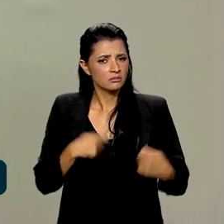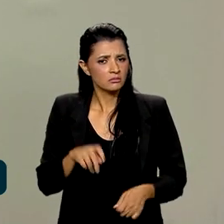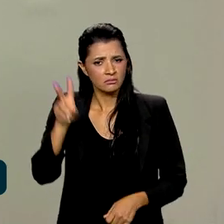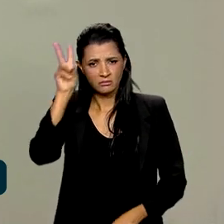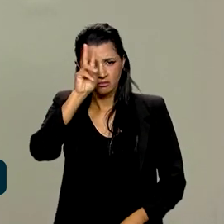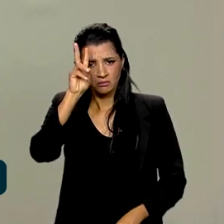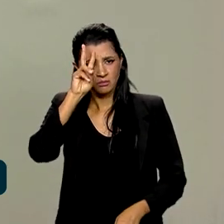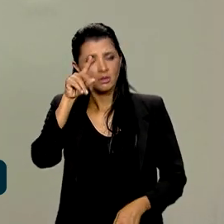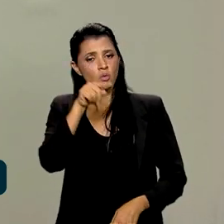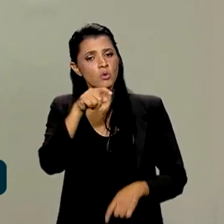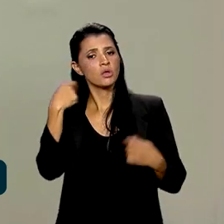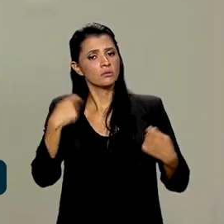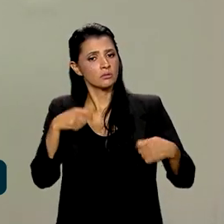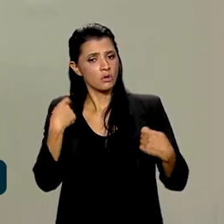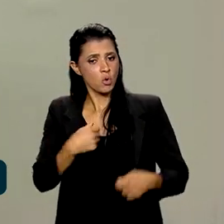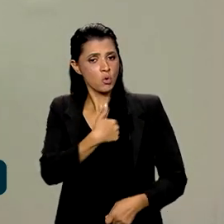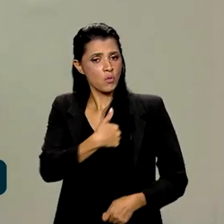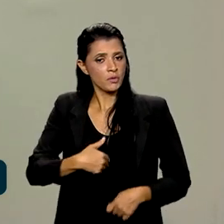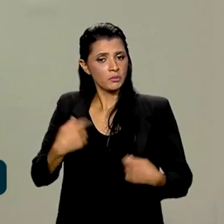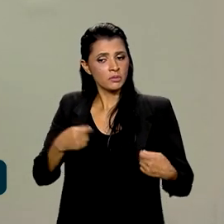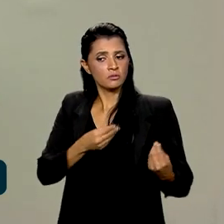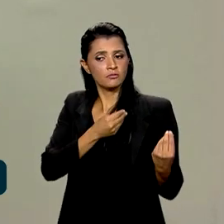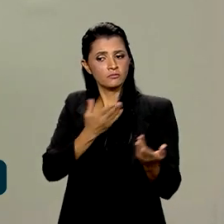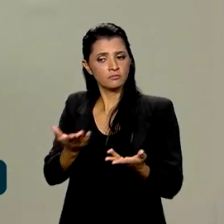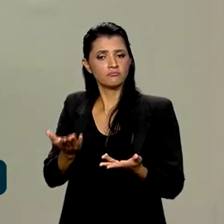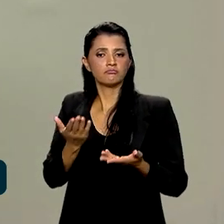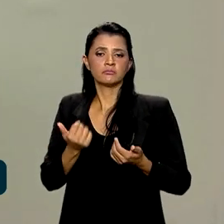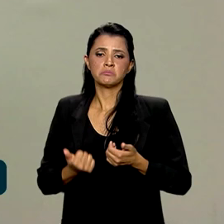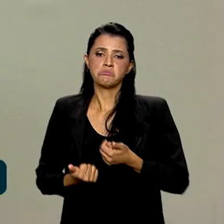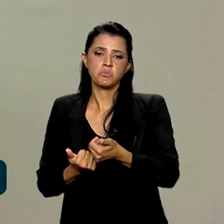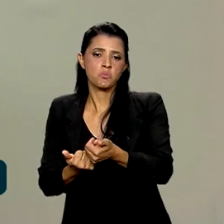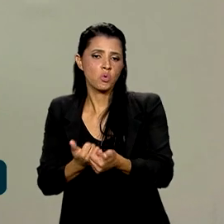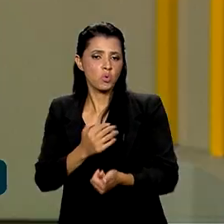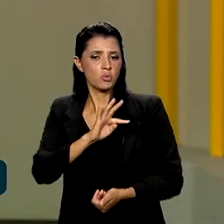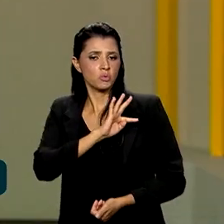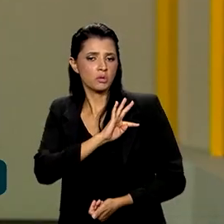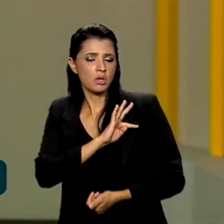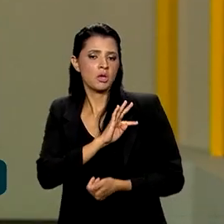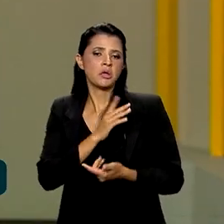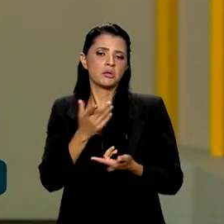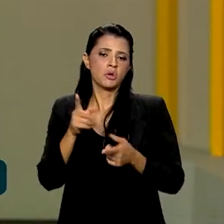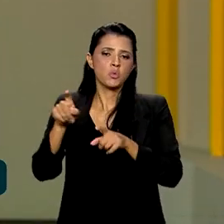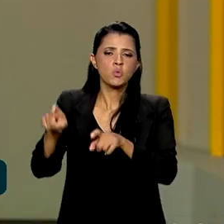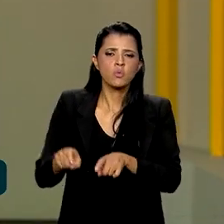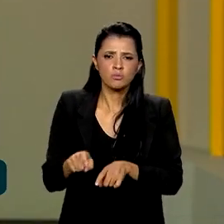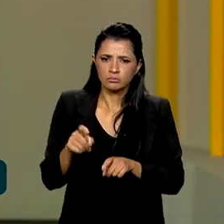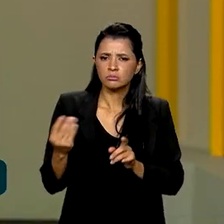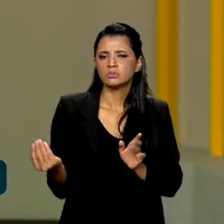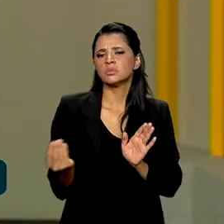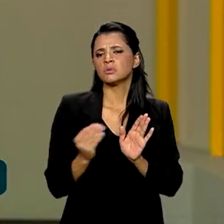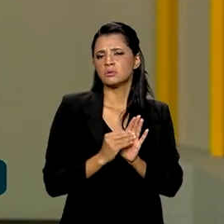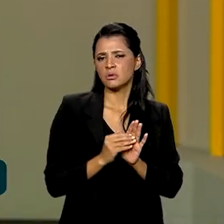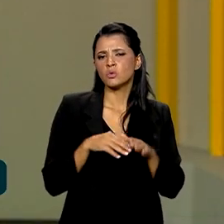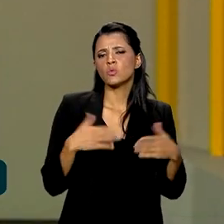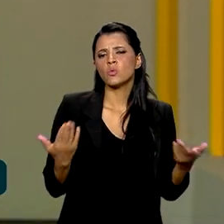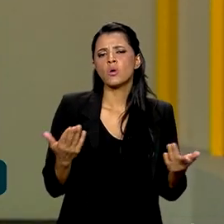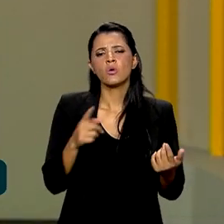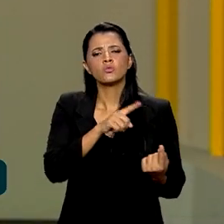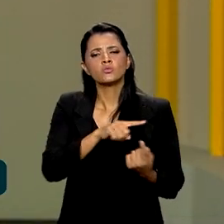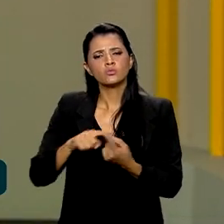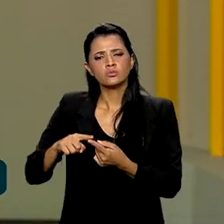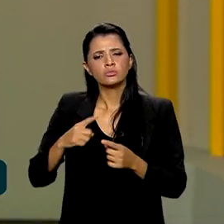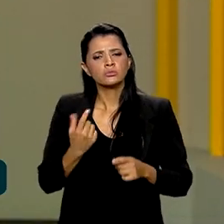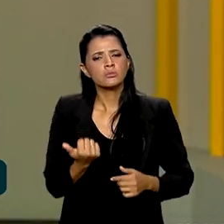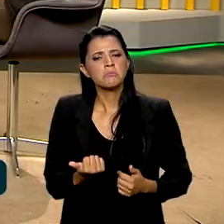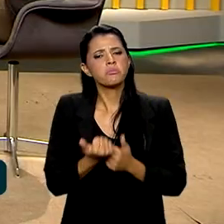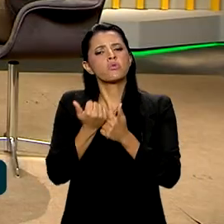governo oferecer assistência técnica, assistência rural. Isso está previsto, né? Que tipo de apoio será